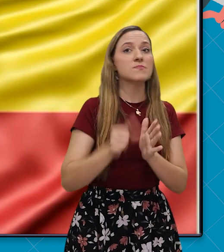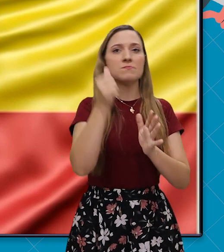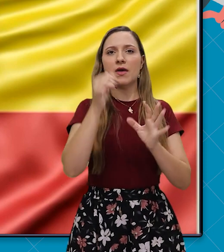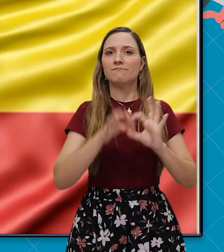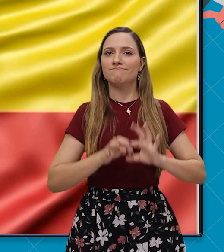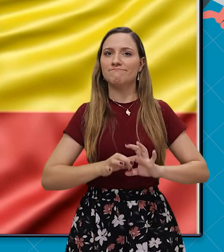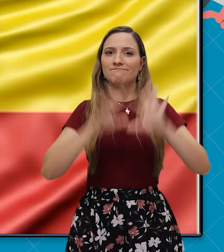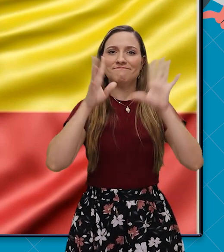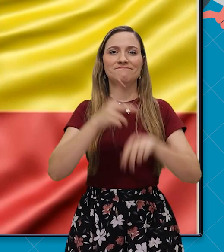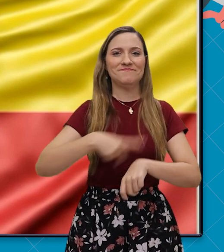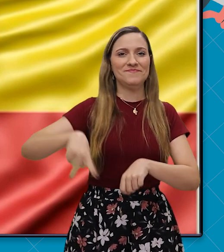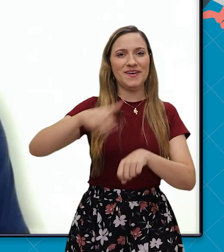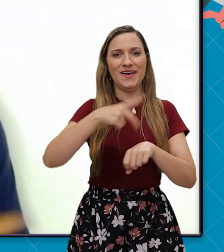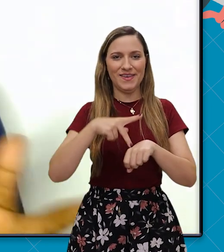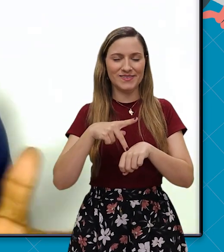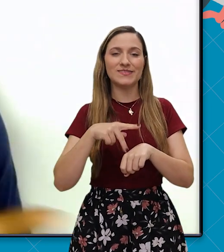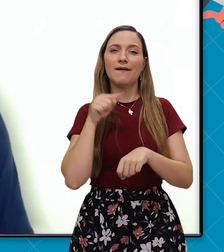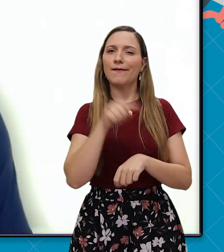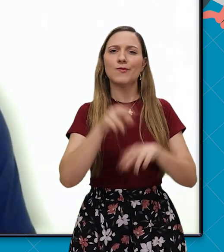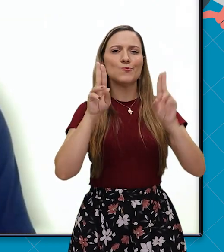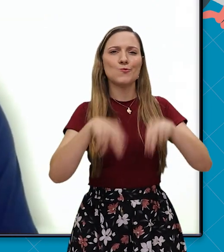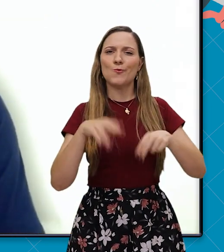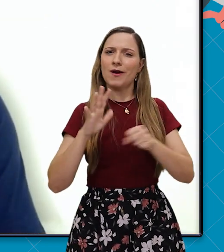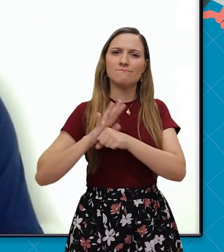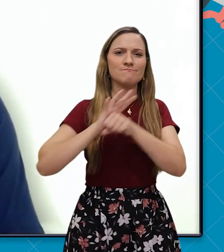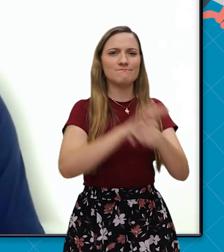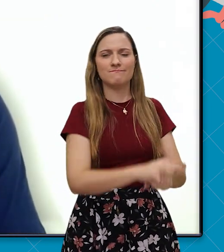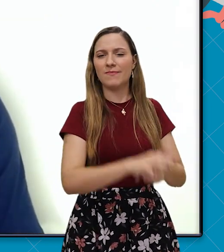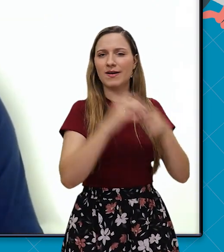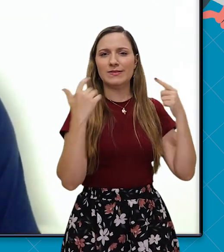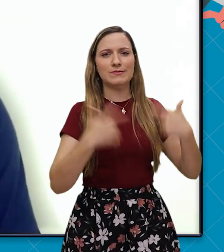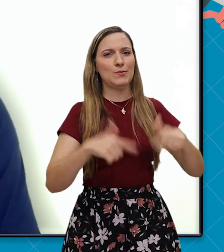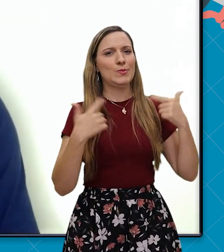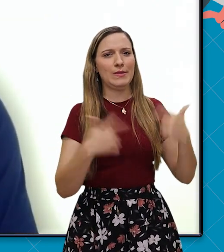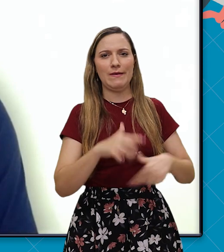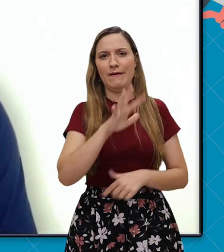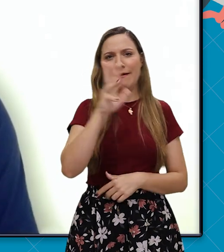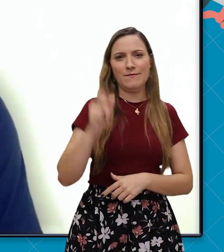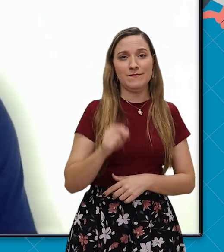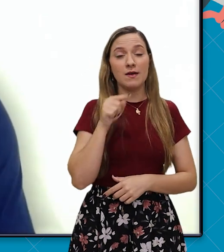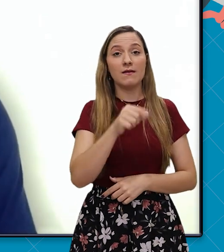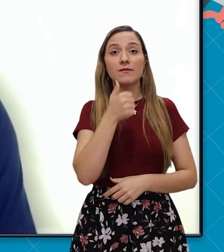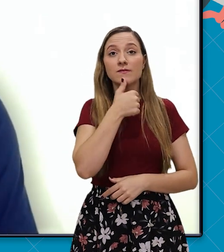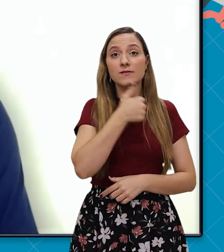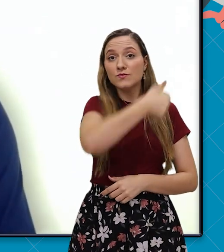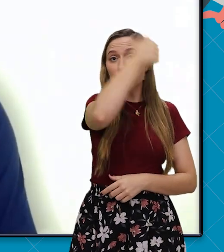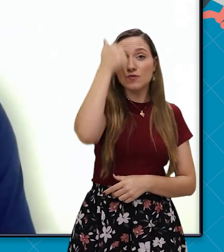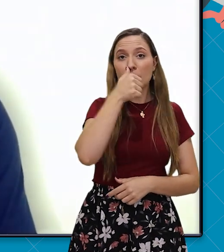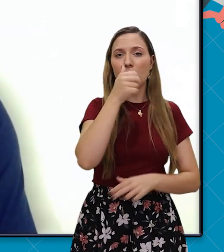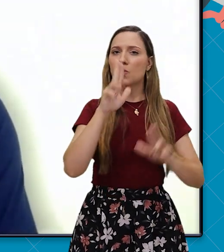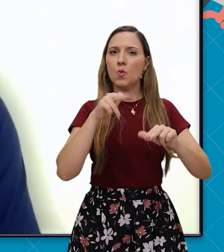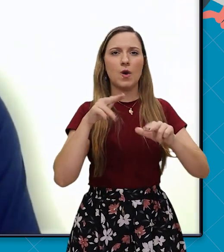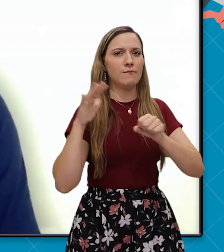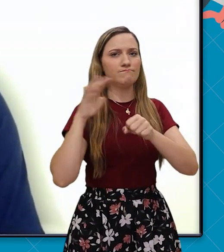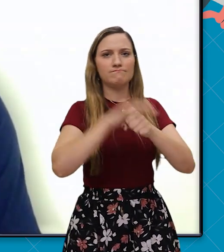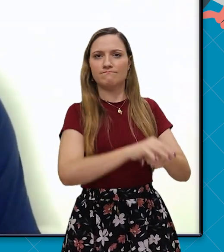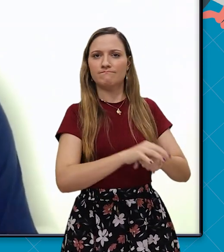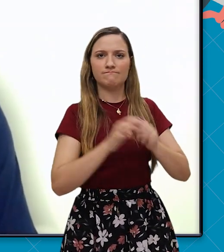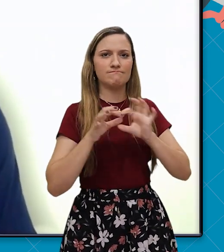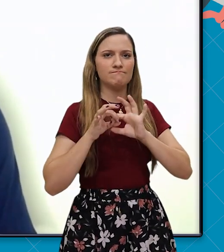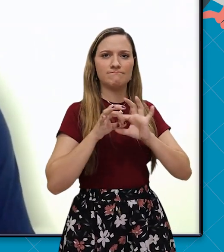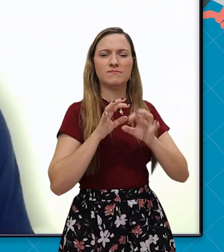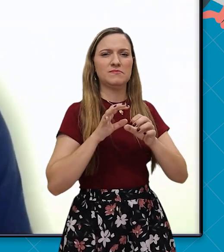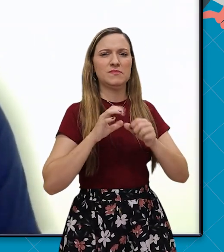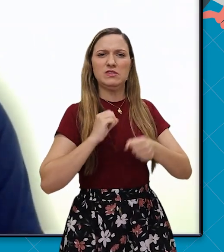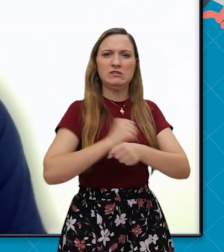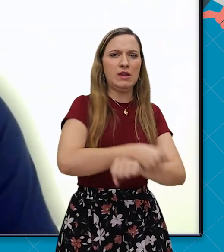Pois a bandeira da Etiópia, ou o país da Etiópia, é o primeiro país independente da África. A